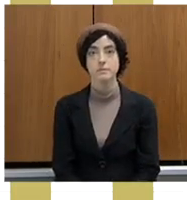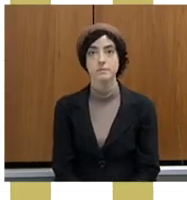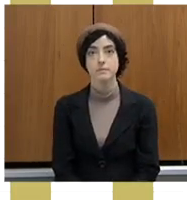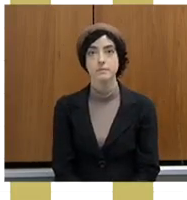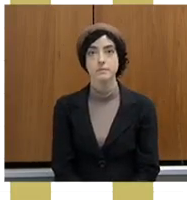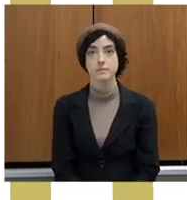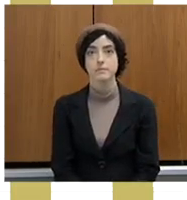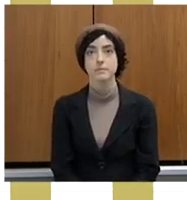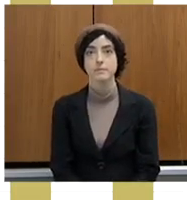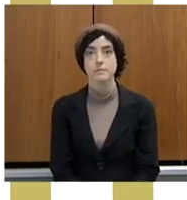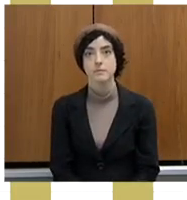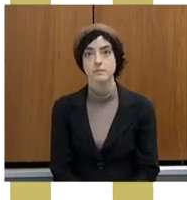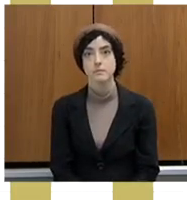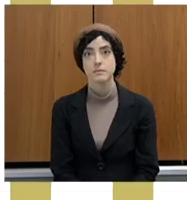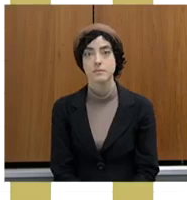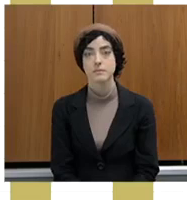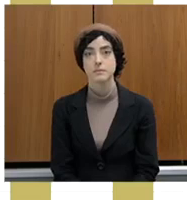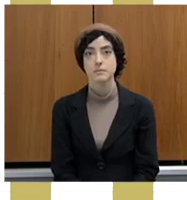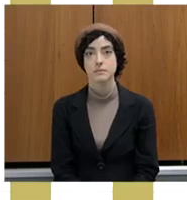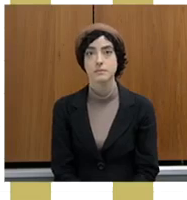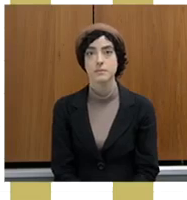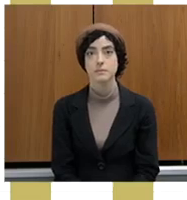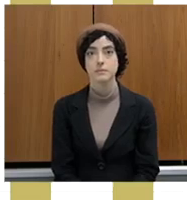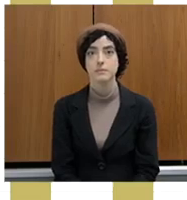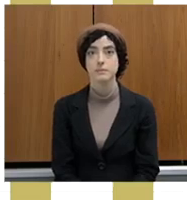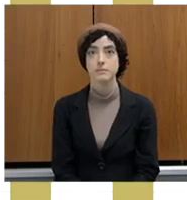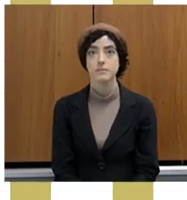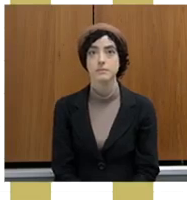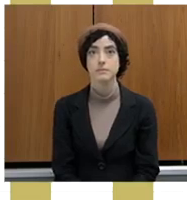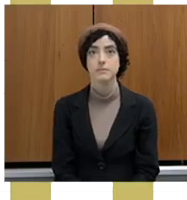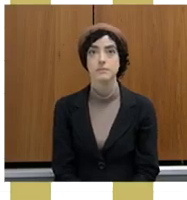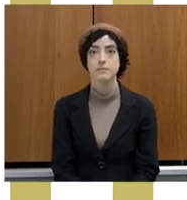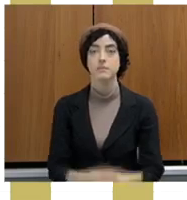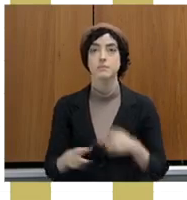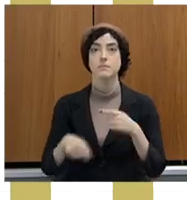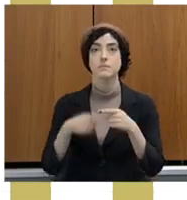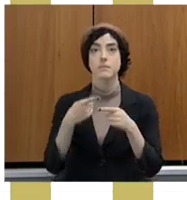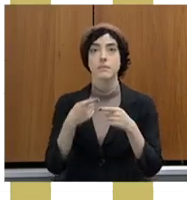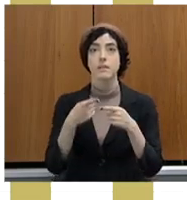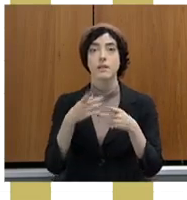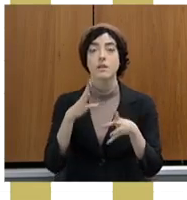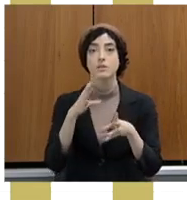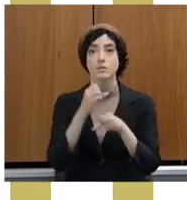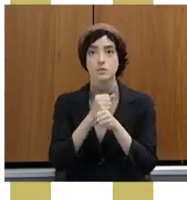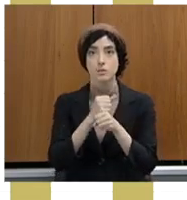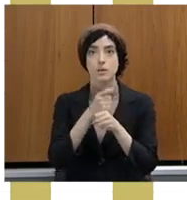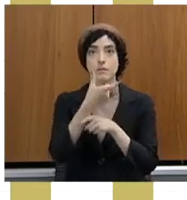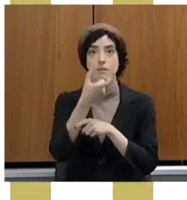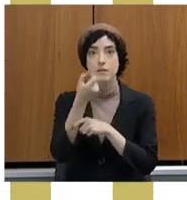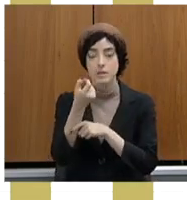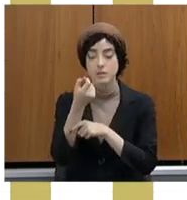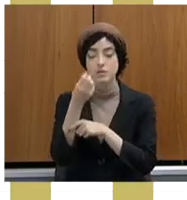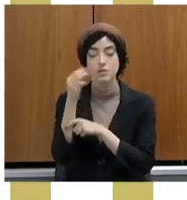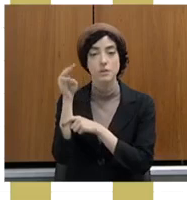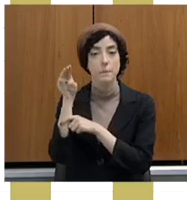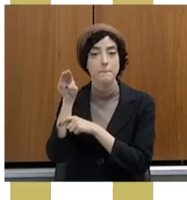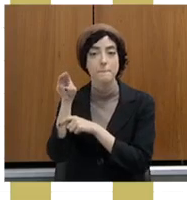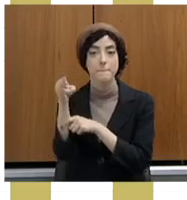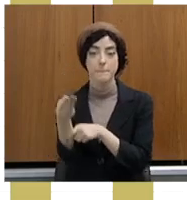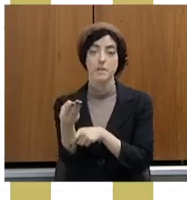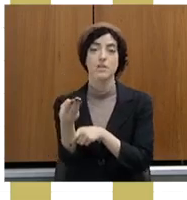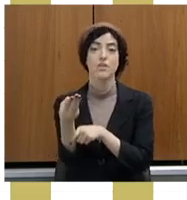reais do Senado Federal, através do presidente Rodrigo Pacheco e do senador, delegado de polícia,